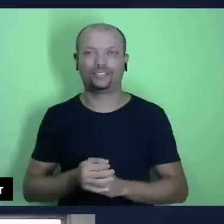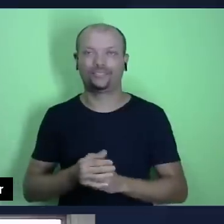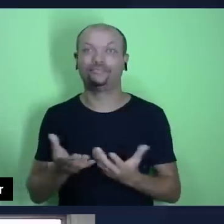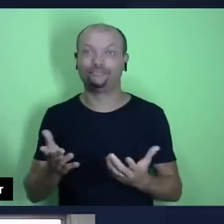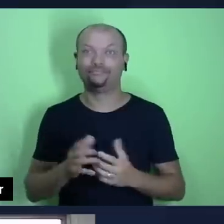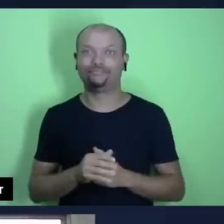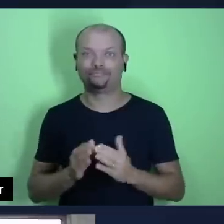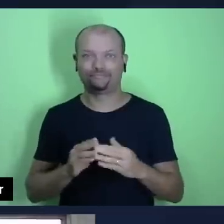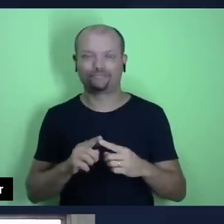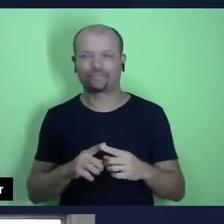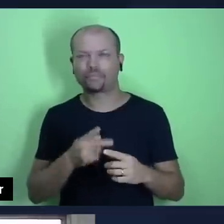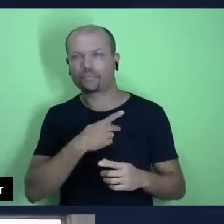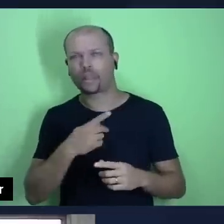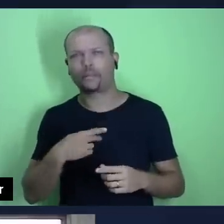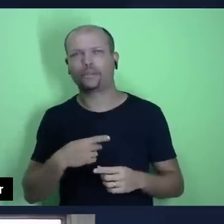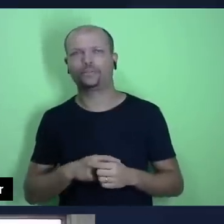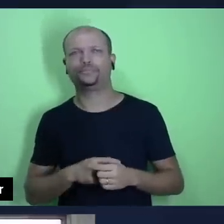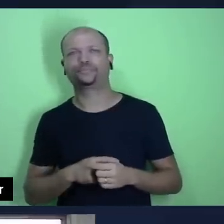pastor Júlio,